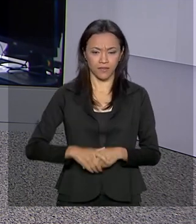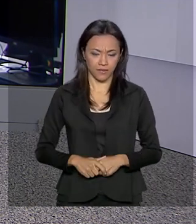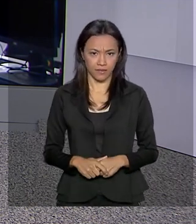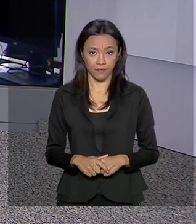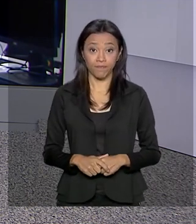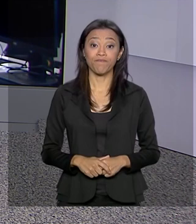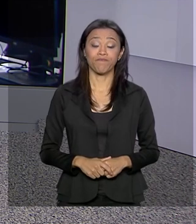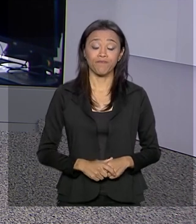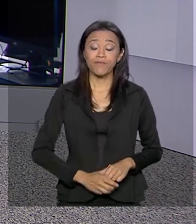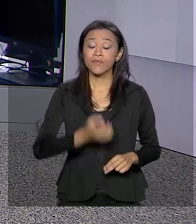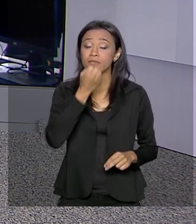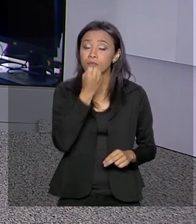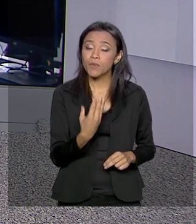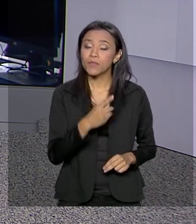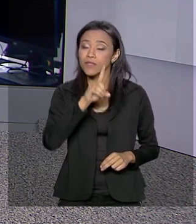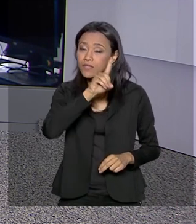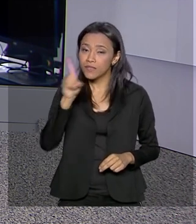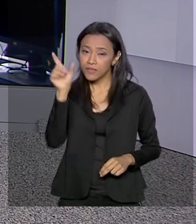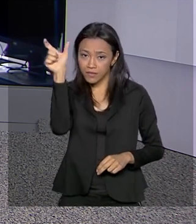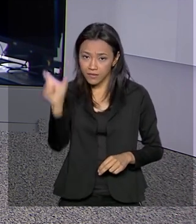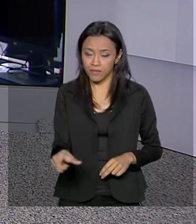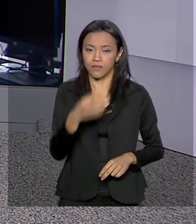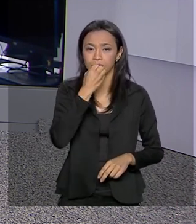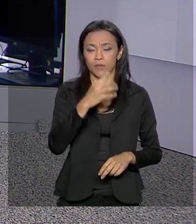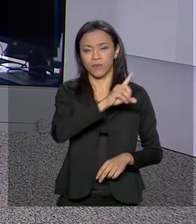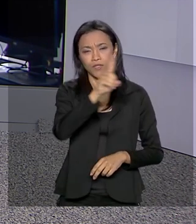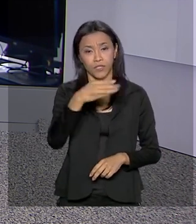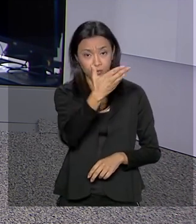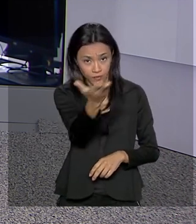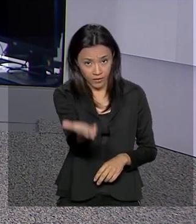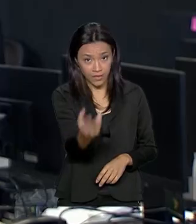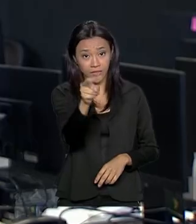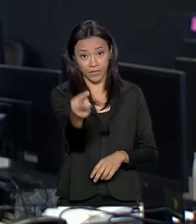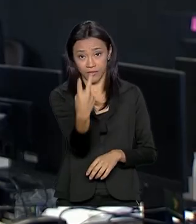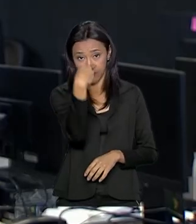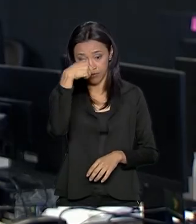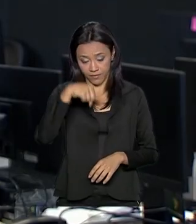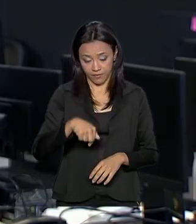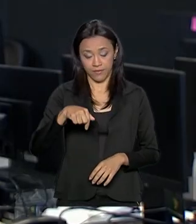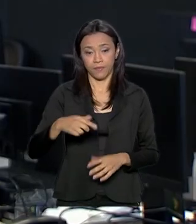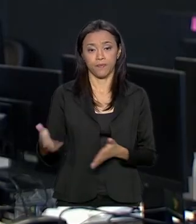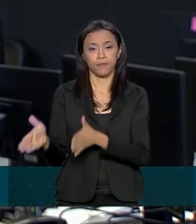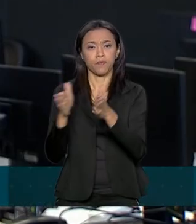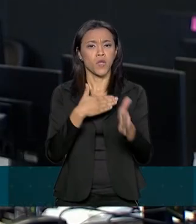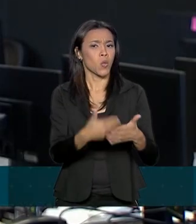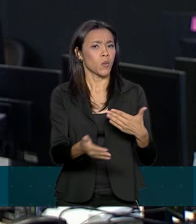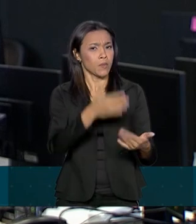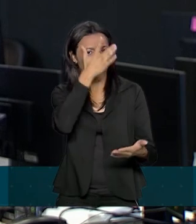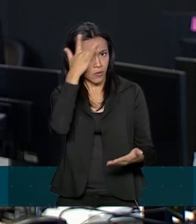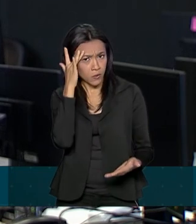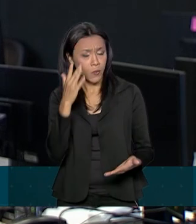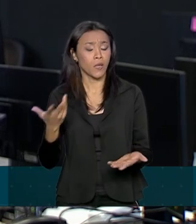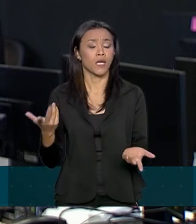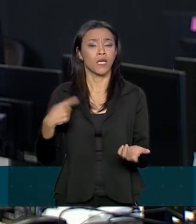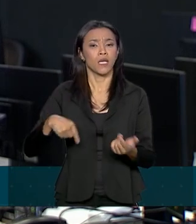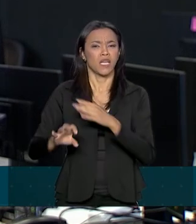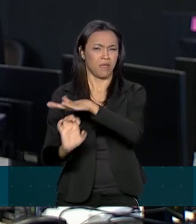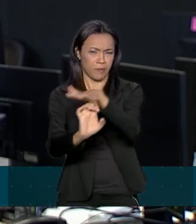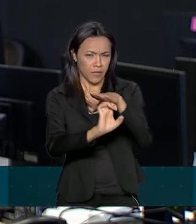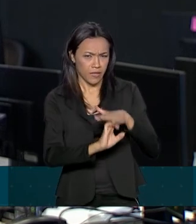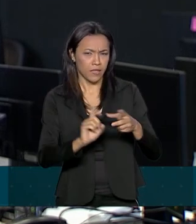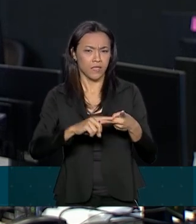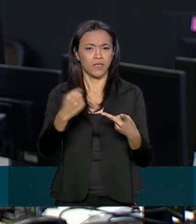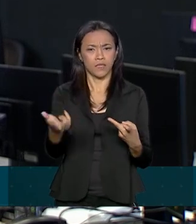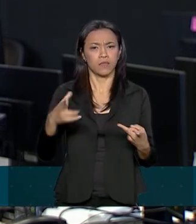Bom dia Mara, bom dia a você que acompanha o Brasil em Dia. Toda pessoa física ou jurídica que seja proprietária ou